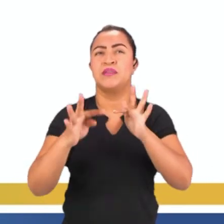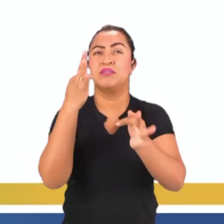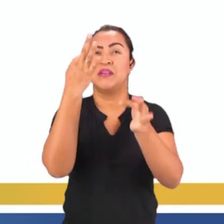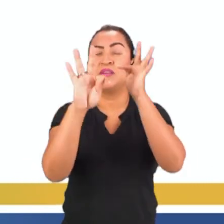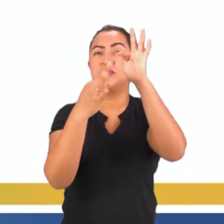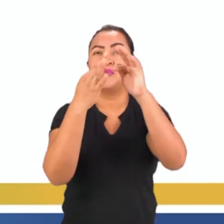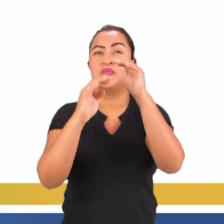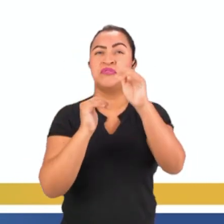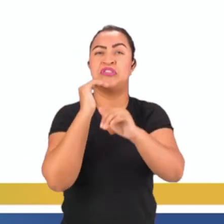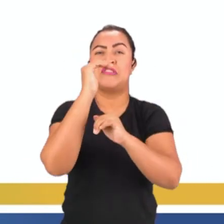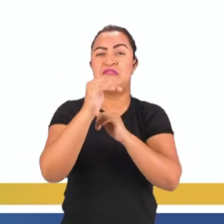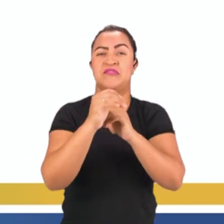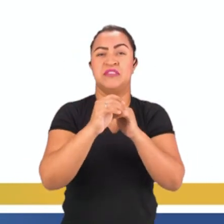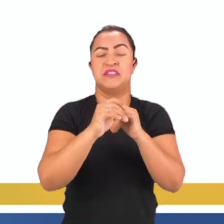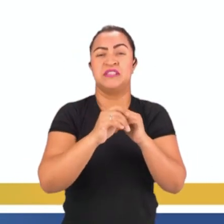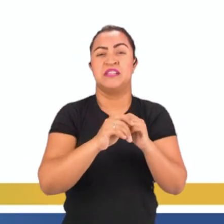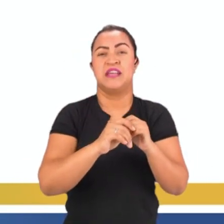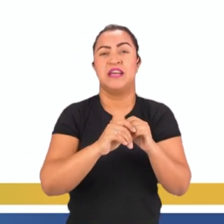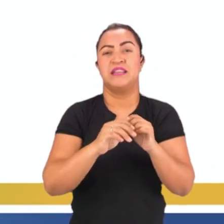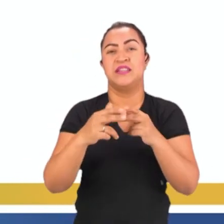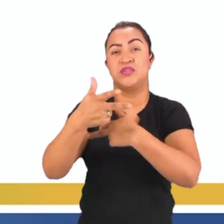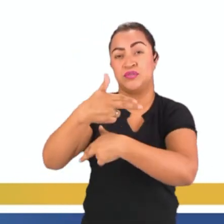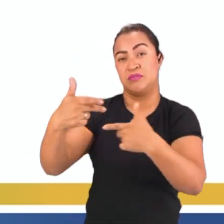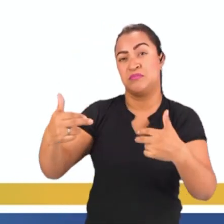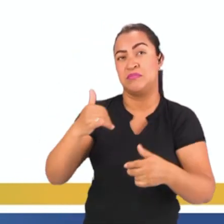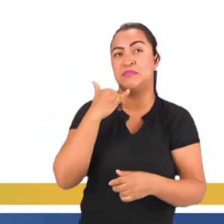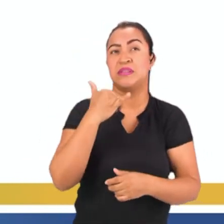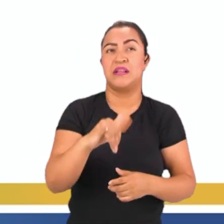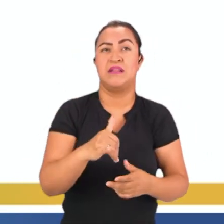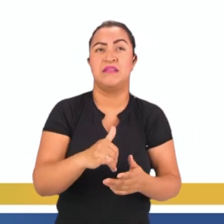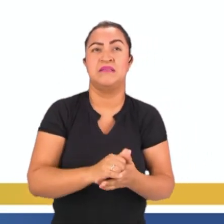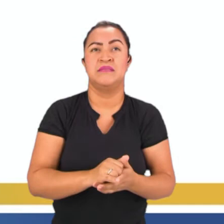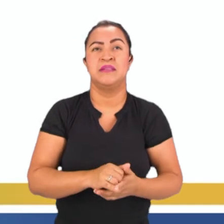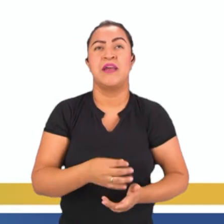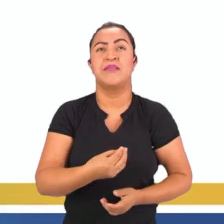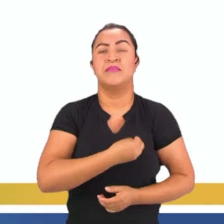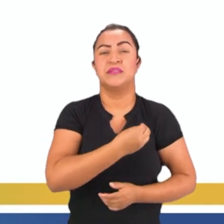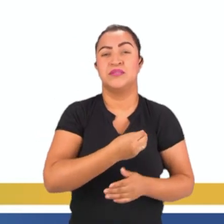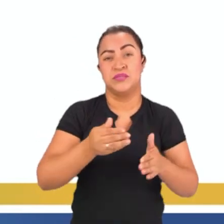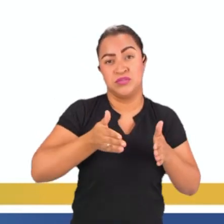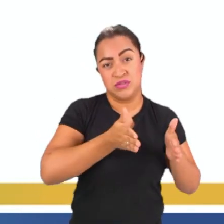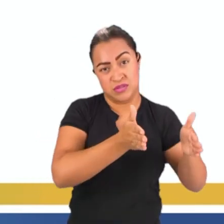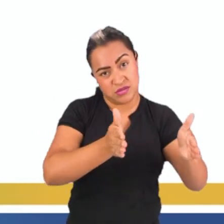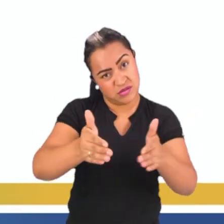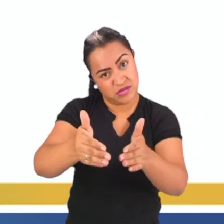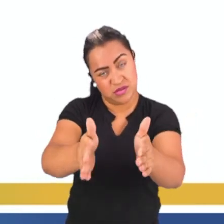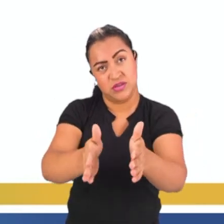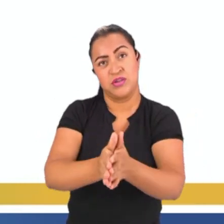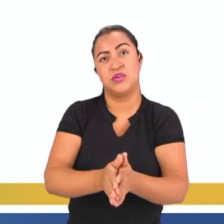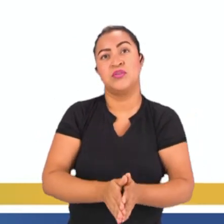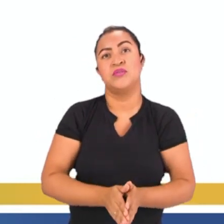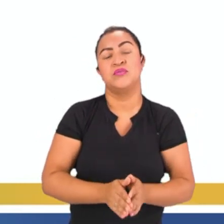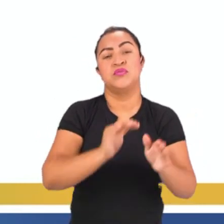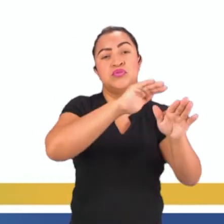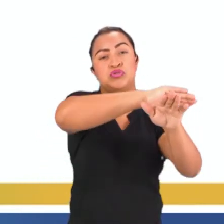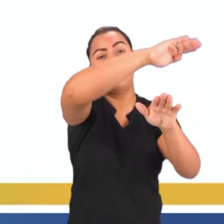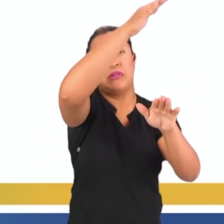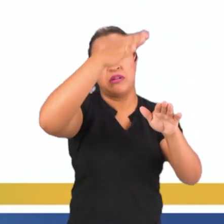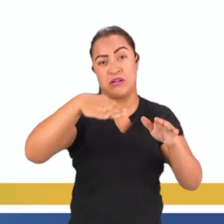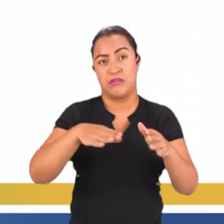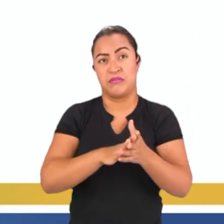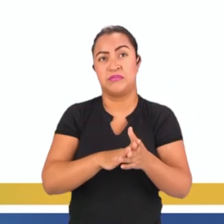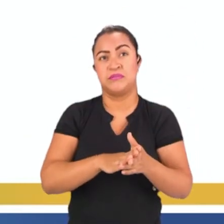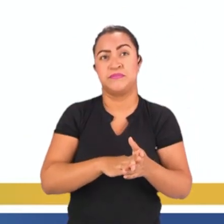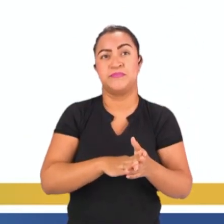avançada em geradores elétricos. C. A presença de grandes rios, preferencialmente de planaltos. D.